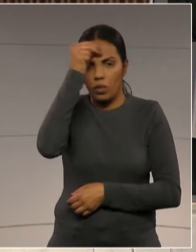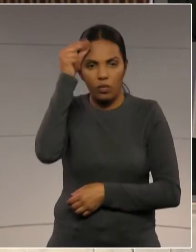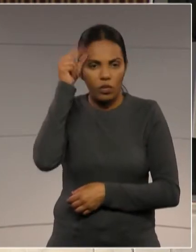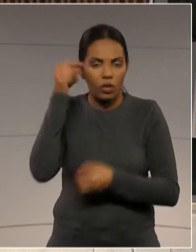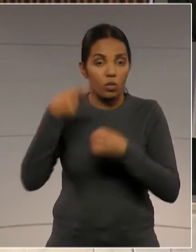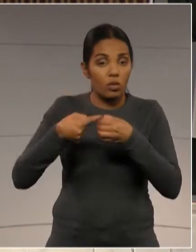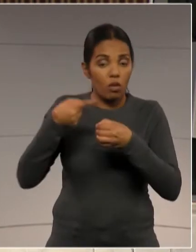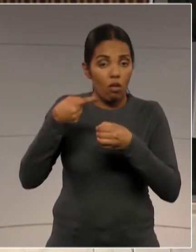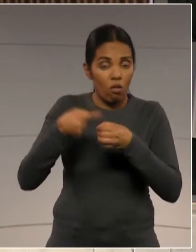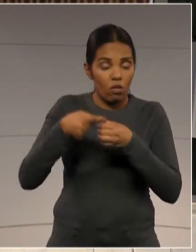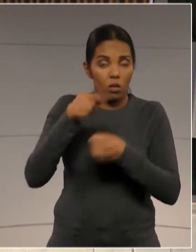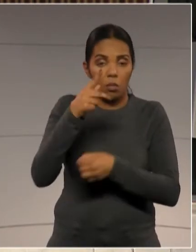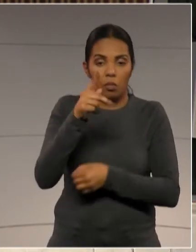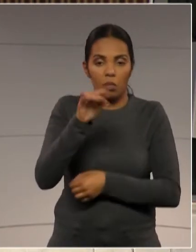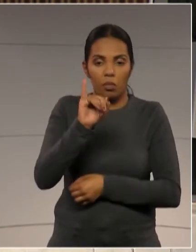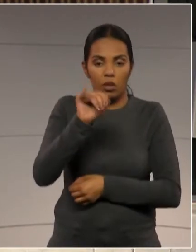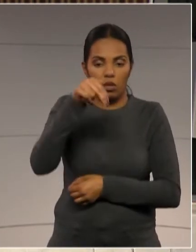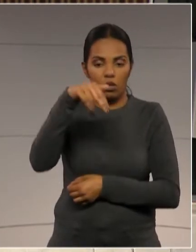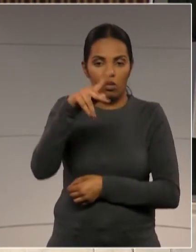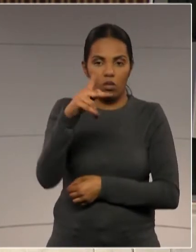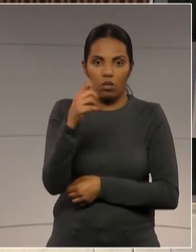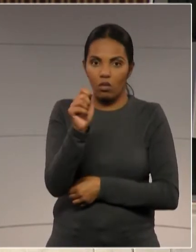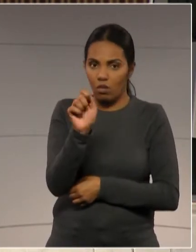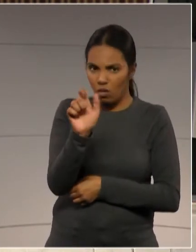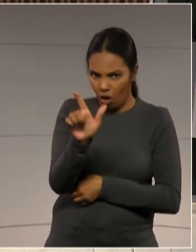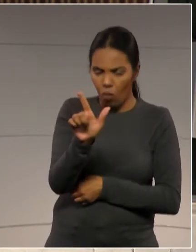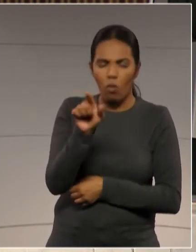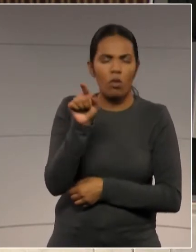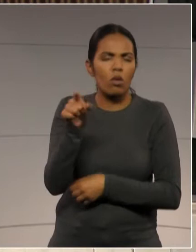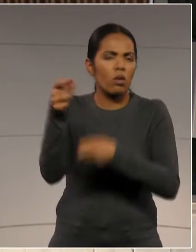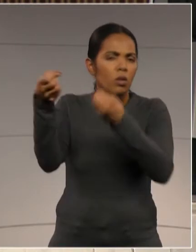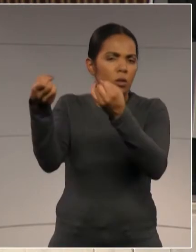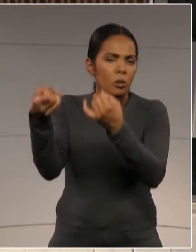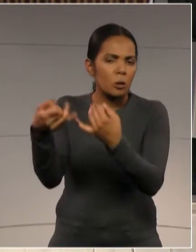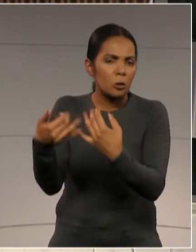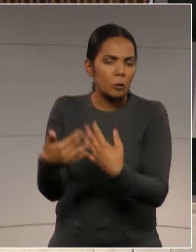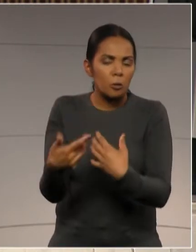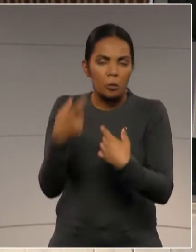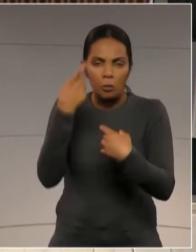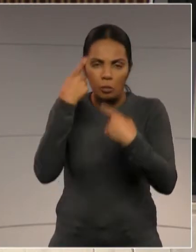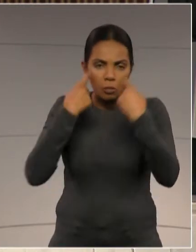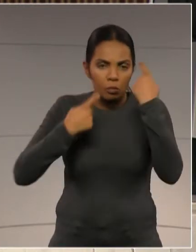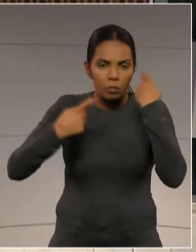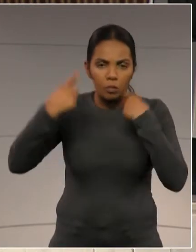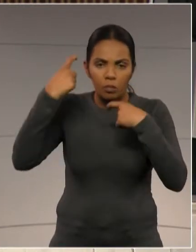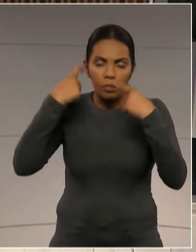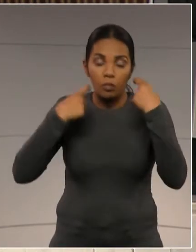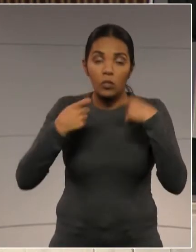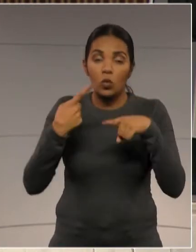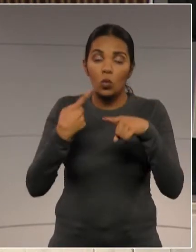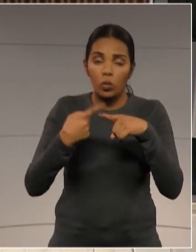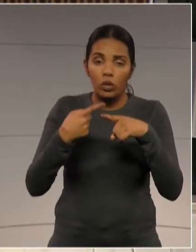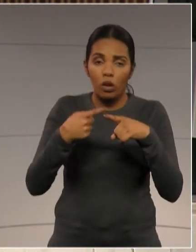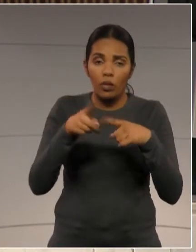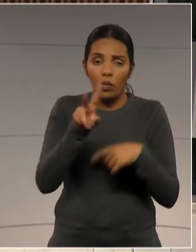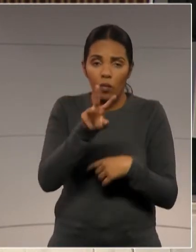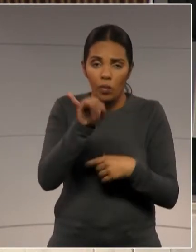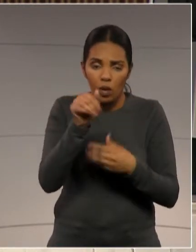que trouxe a preocupação de um iminente despejo, uma iminente